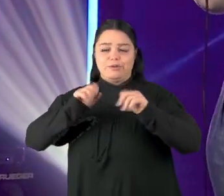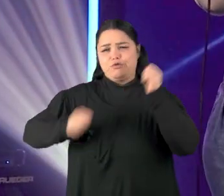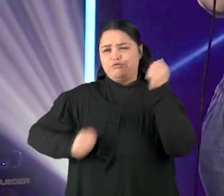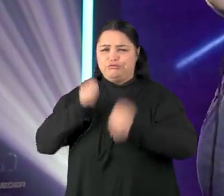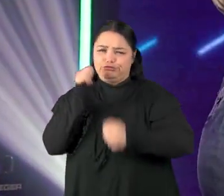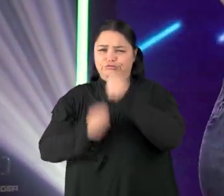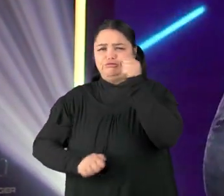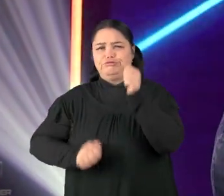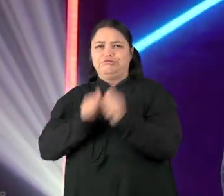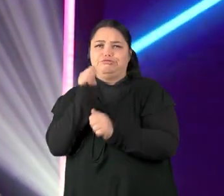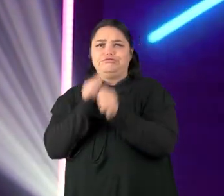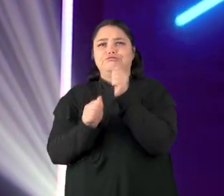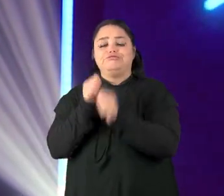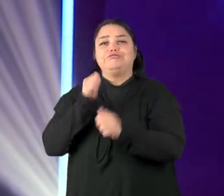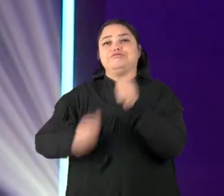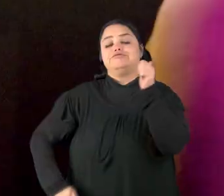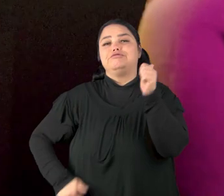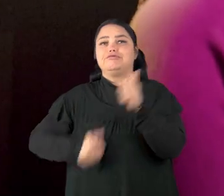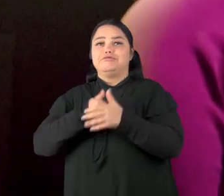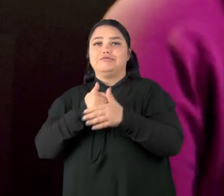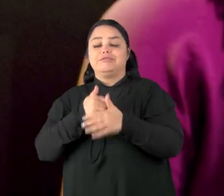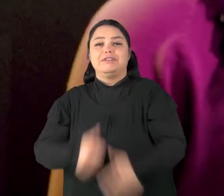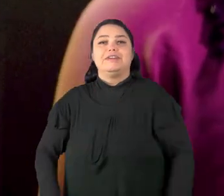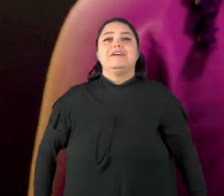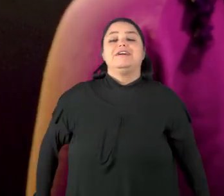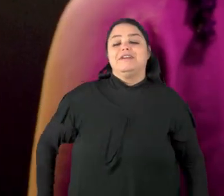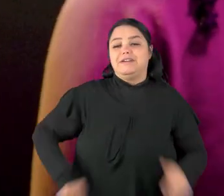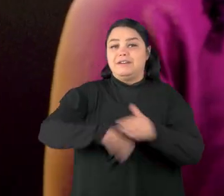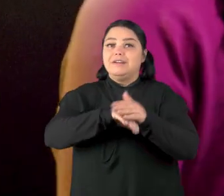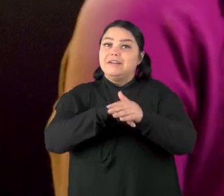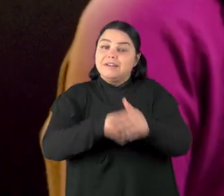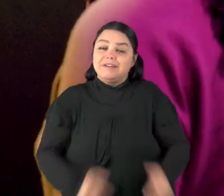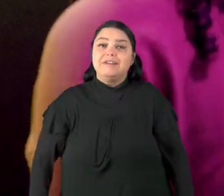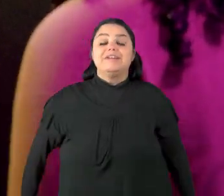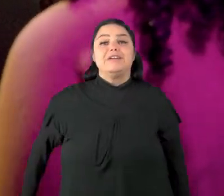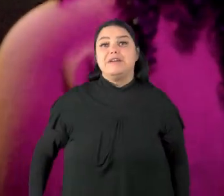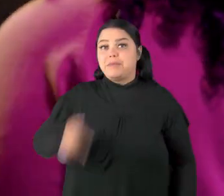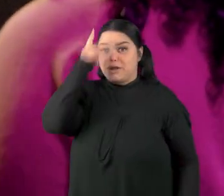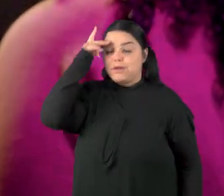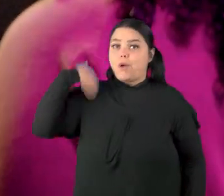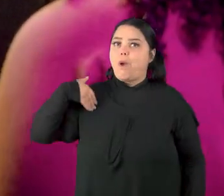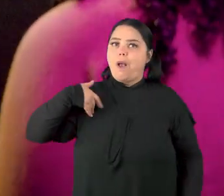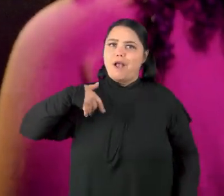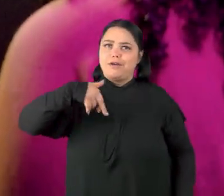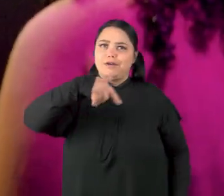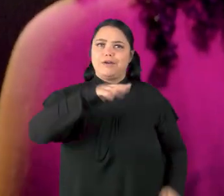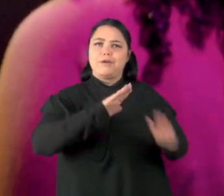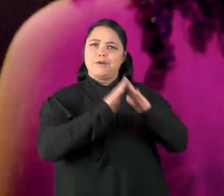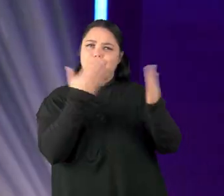mim, outros jogando bola, o outro lado, gente, o outro escolar.